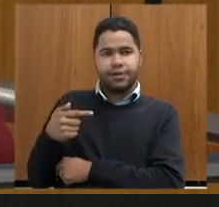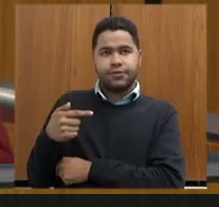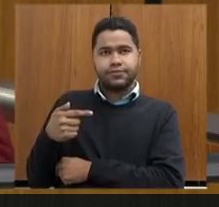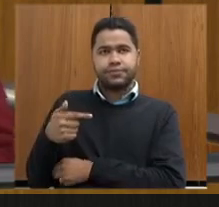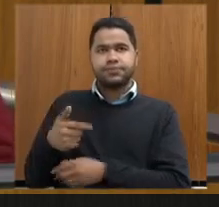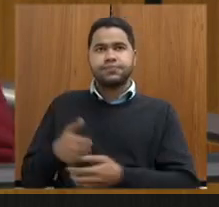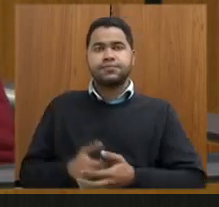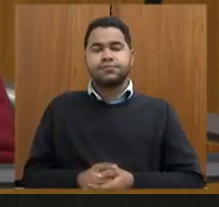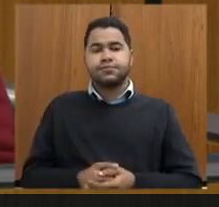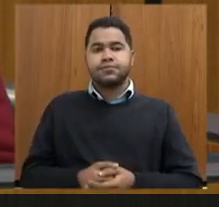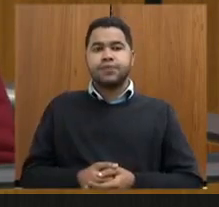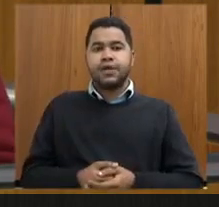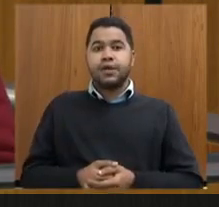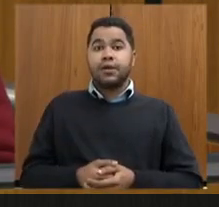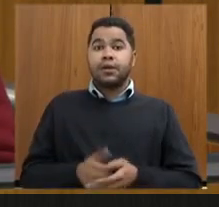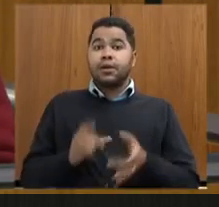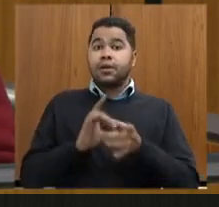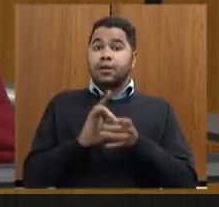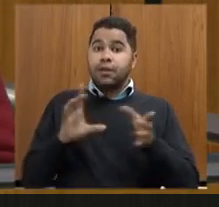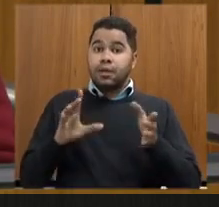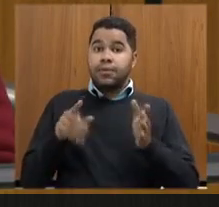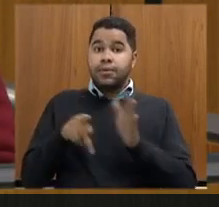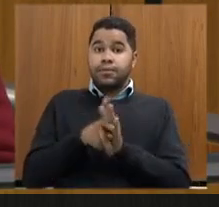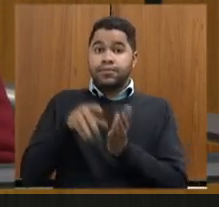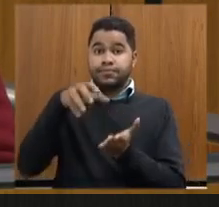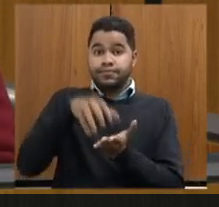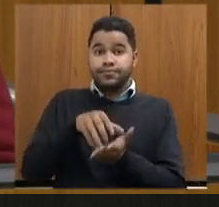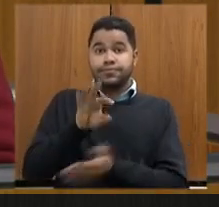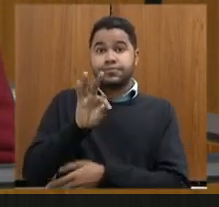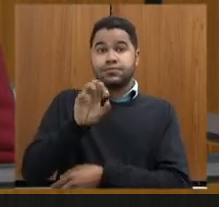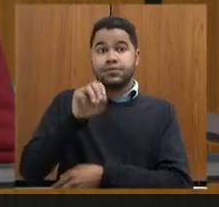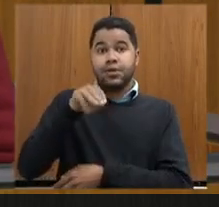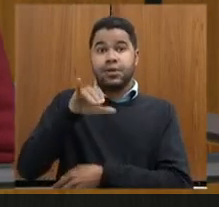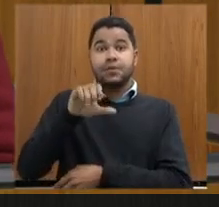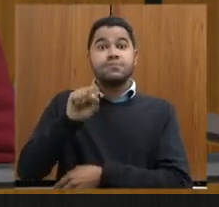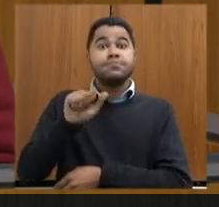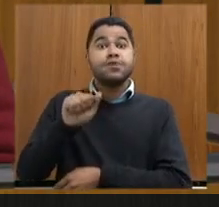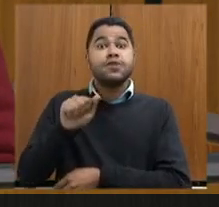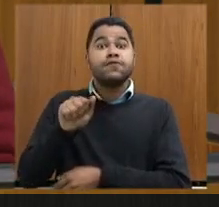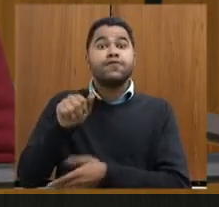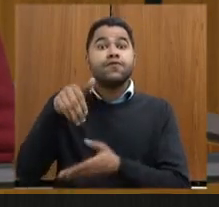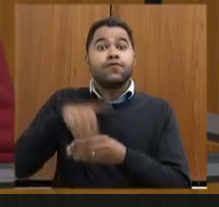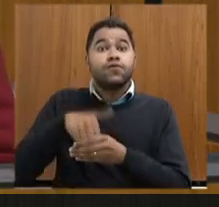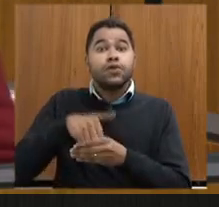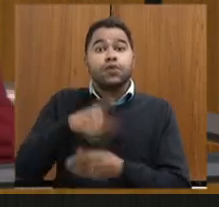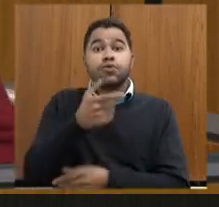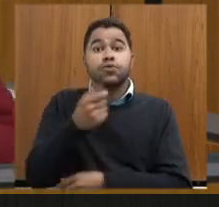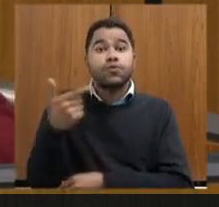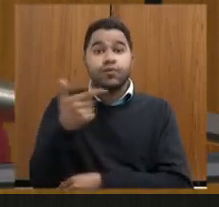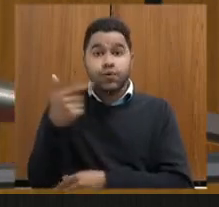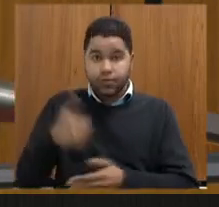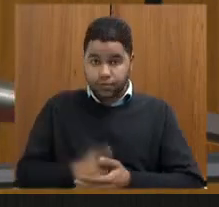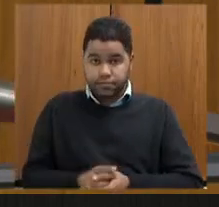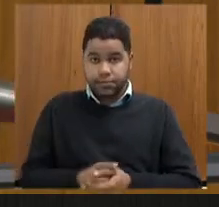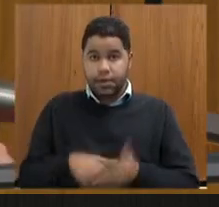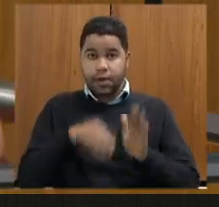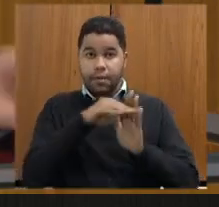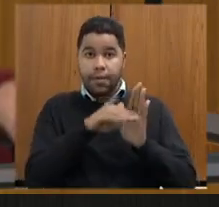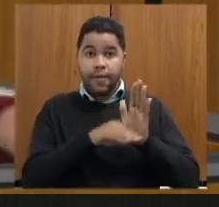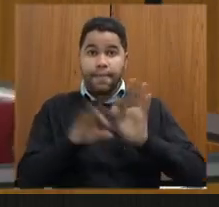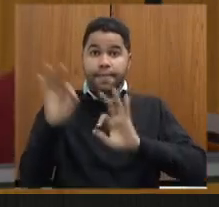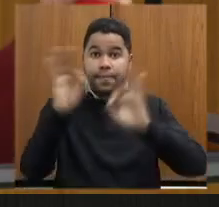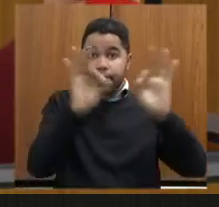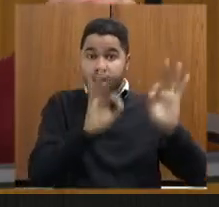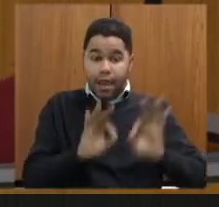o licenciamento de instalação da TAMISA foi votado em 2022 o termo de ajustamento